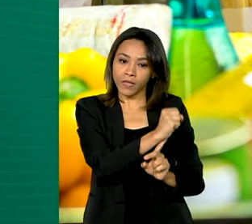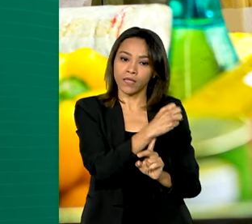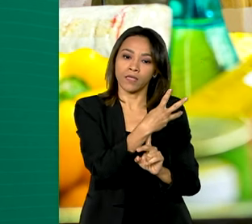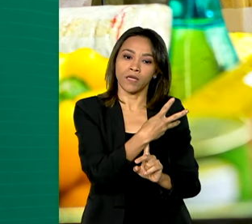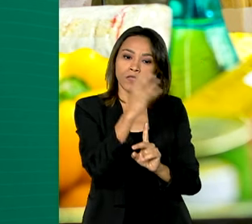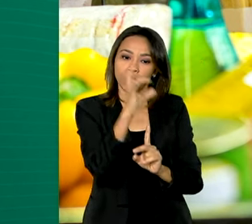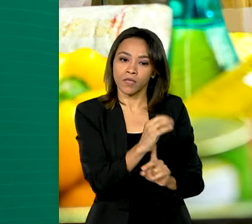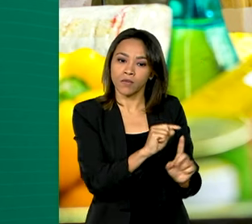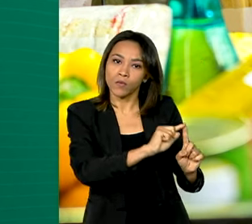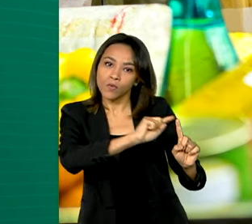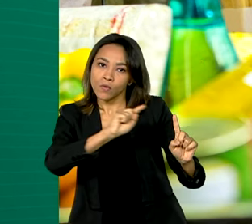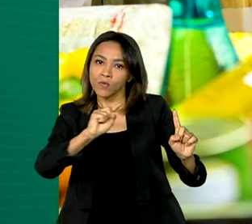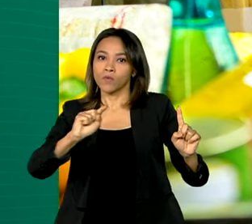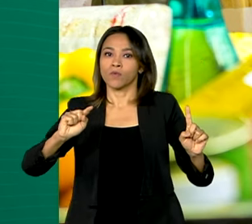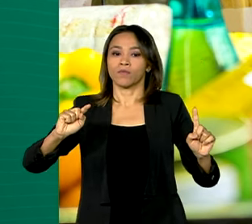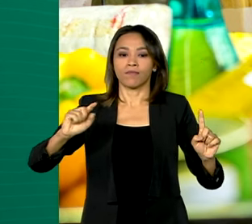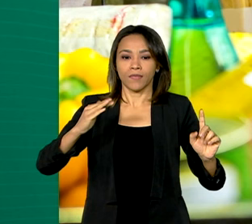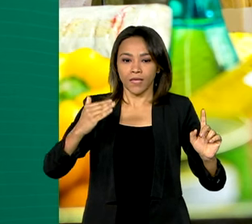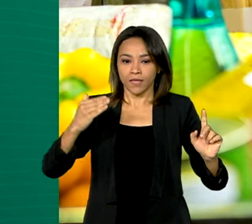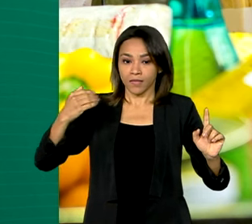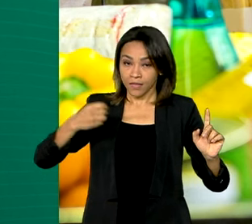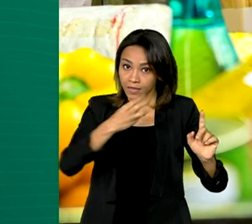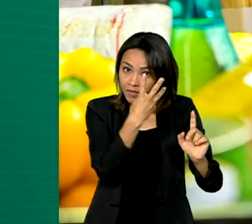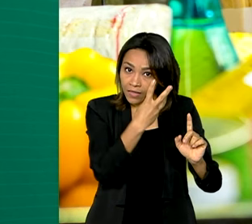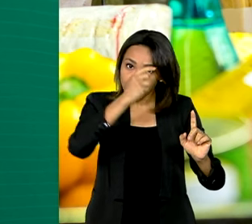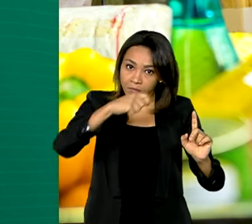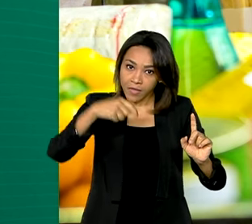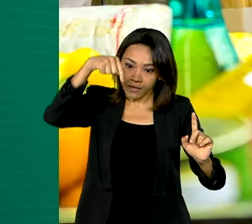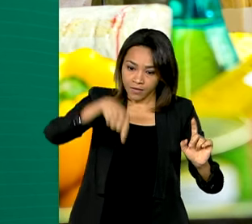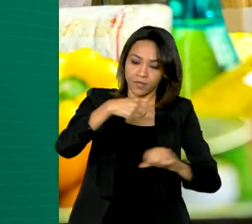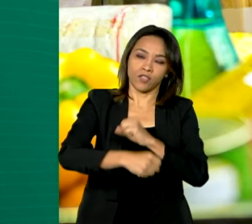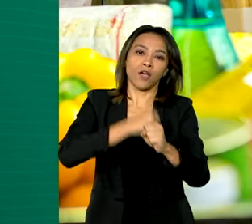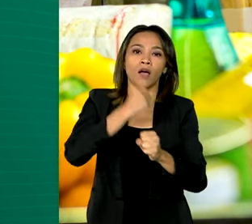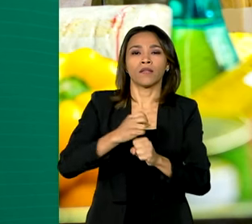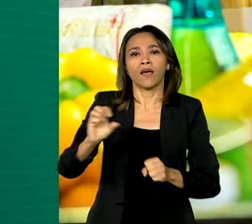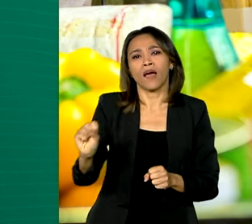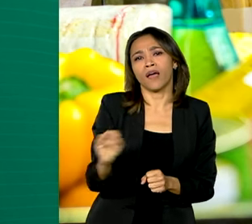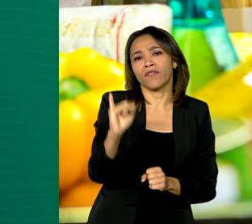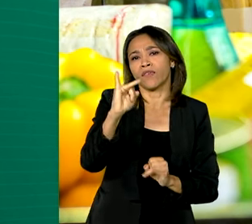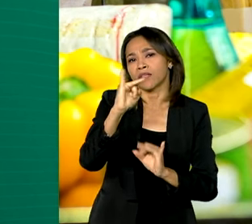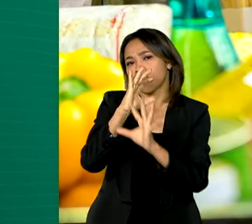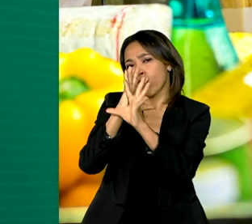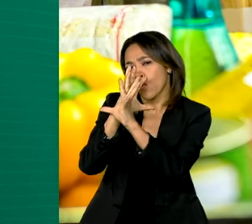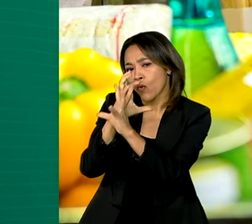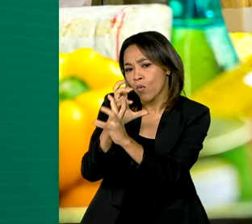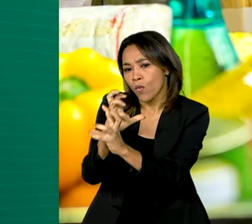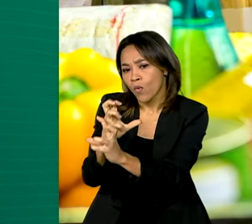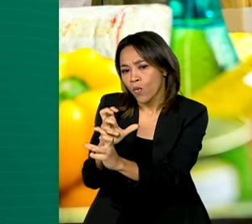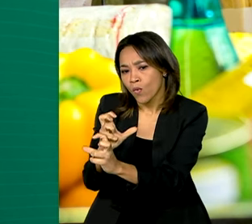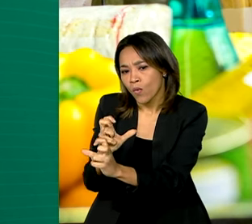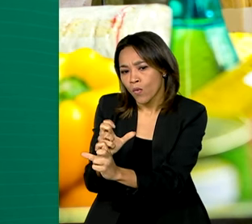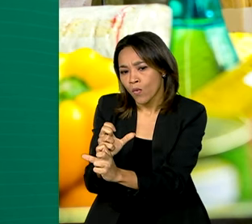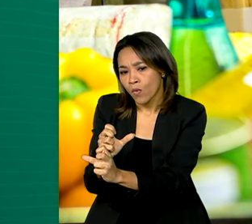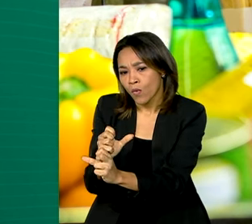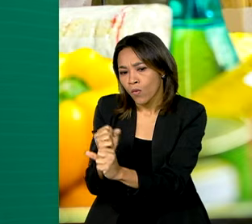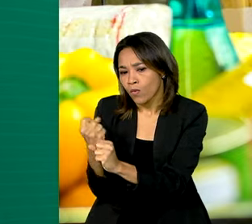Assim, no primeiro trimestre do ano, a inflação acumulada chegou a 1